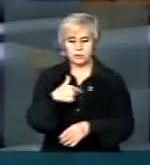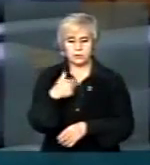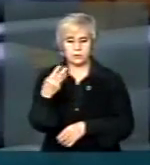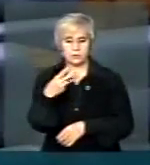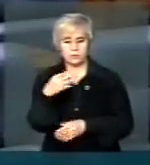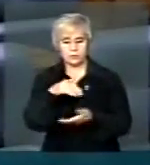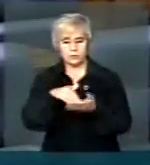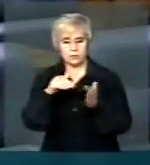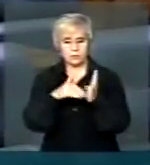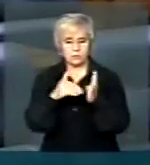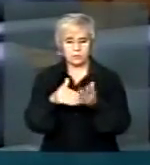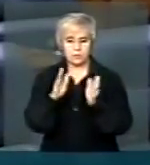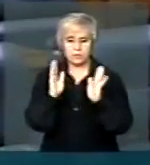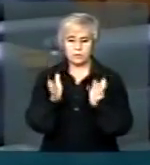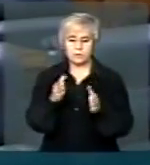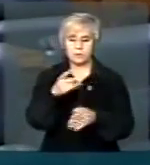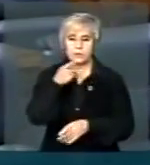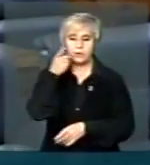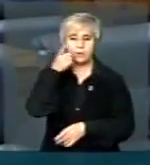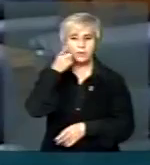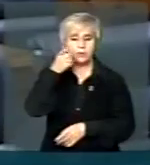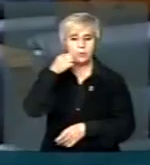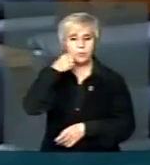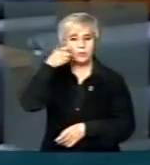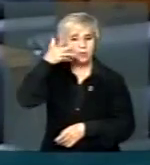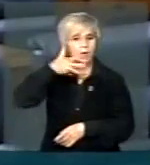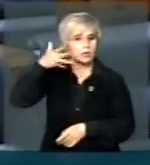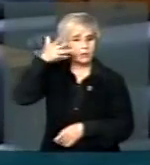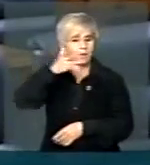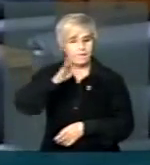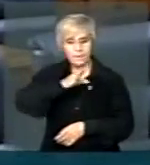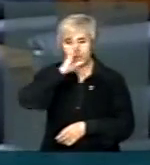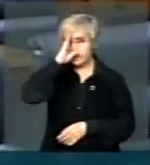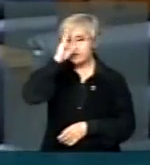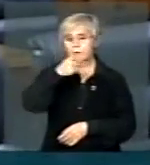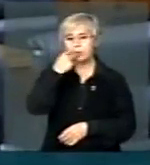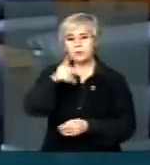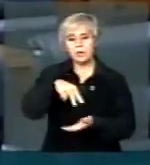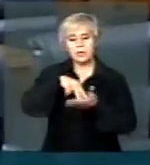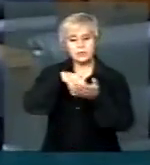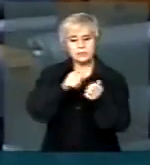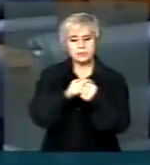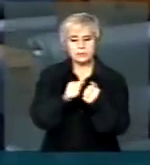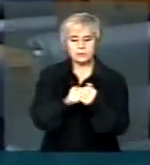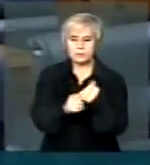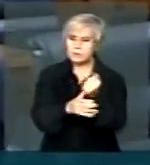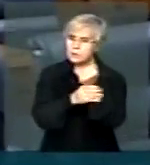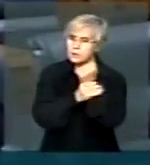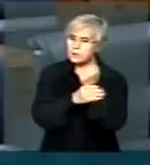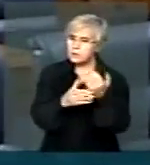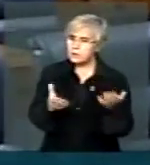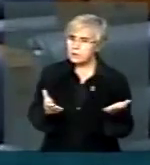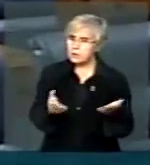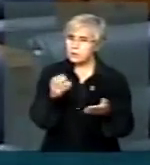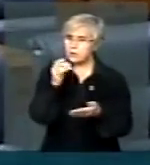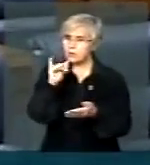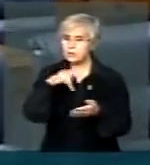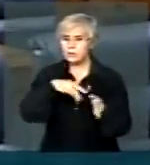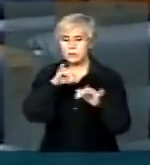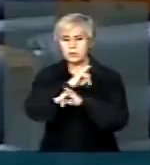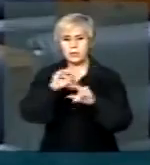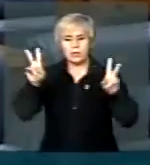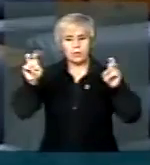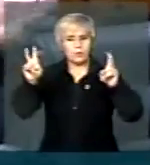Senado. A palavra do parlamentar é prioridade e é assegurada. Ora, se é uma notícia